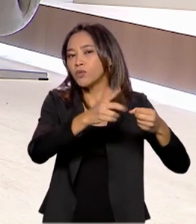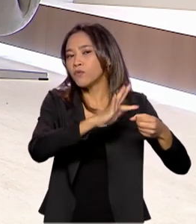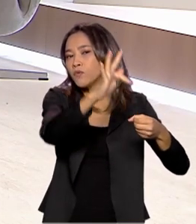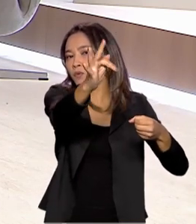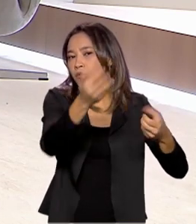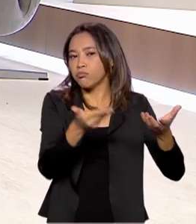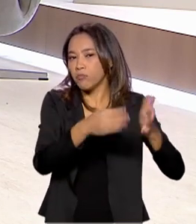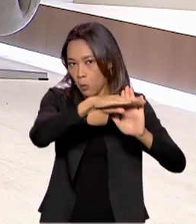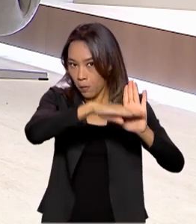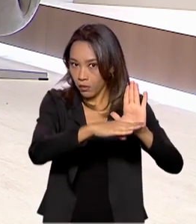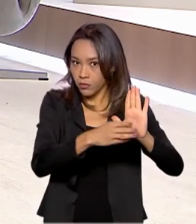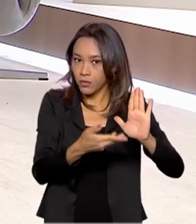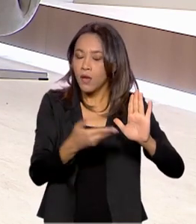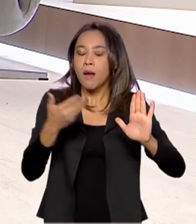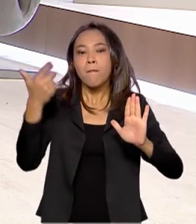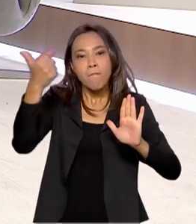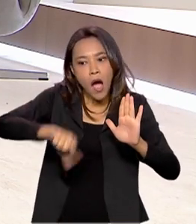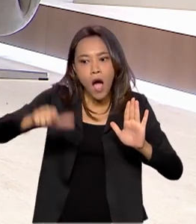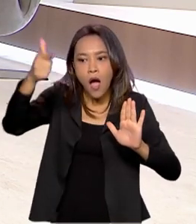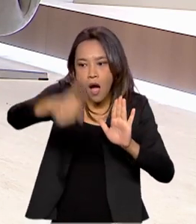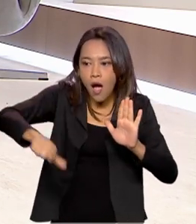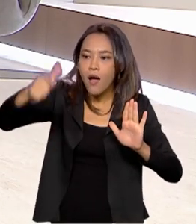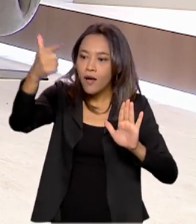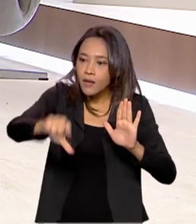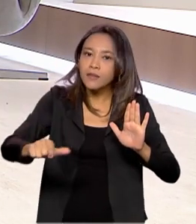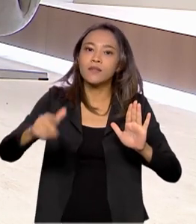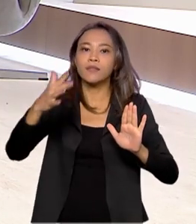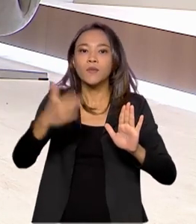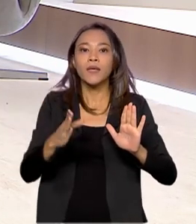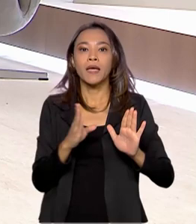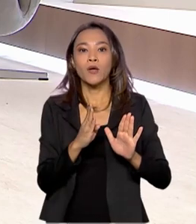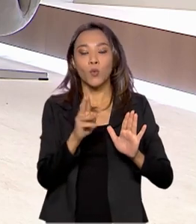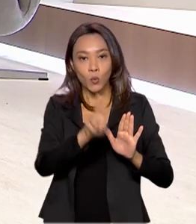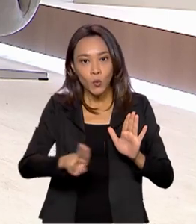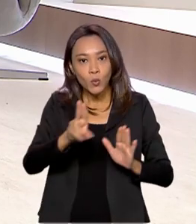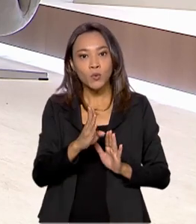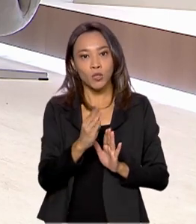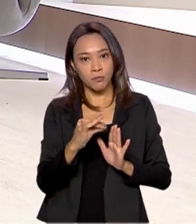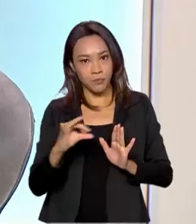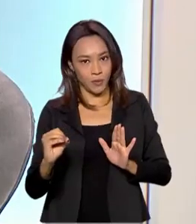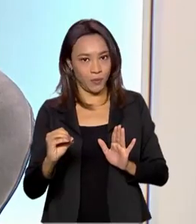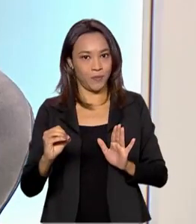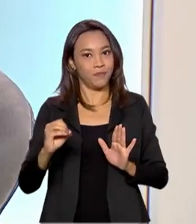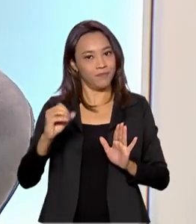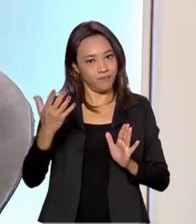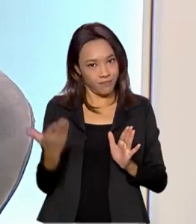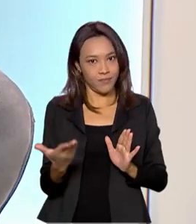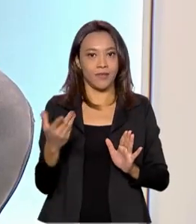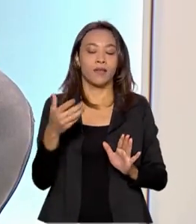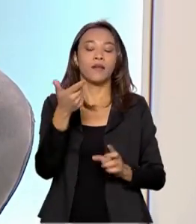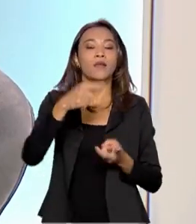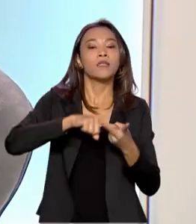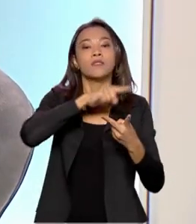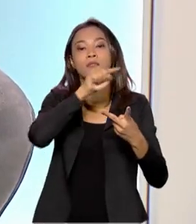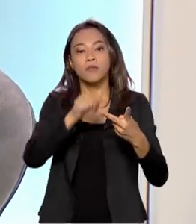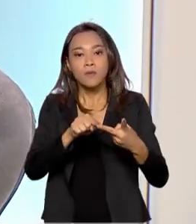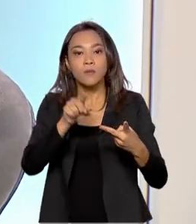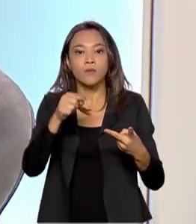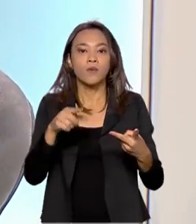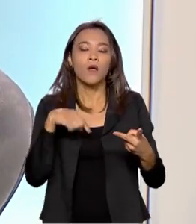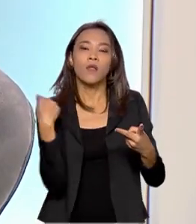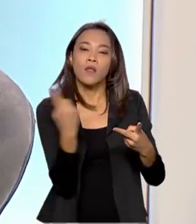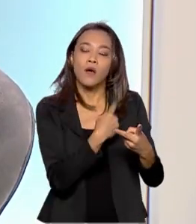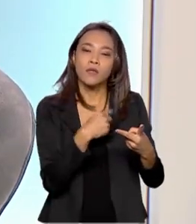Primeiro, aumentar ainda mais a participação de renováveis na nossa matriz que já é muito limpa, correto? Segundo, uma